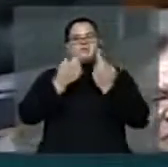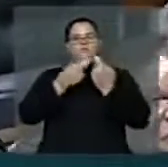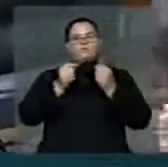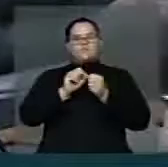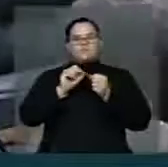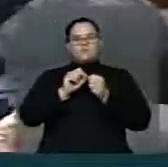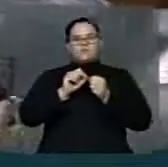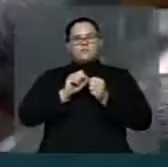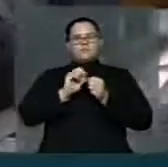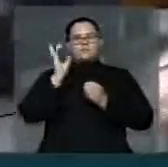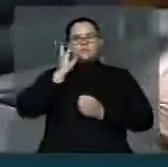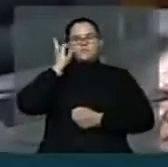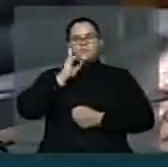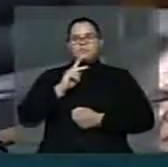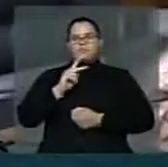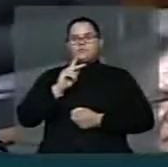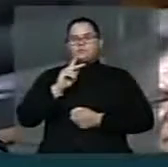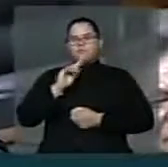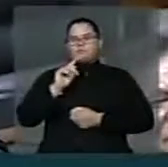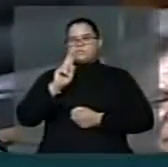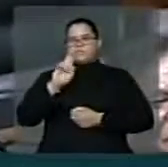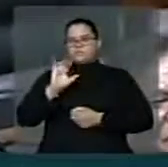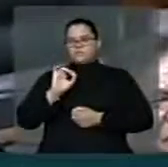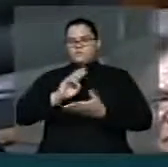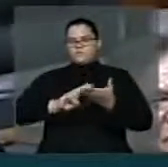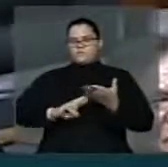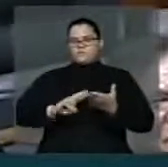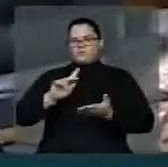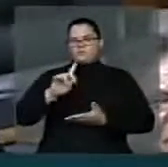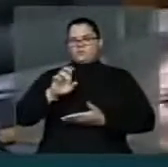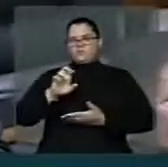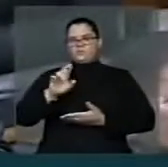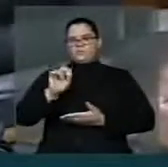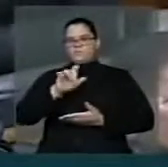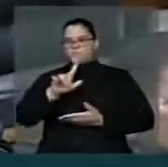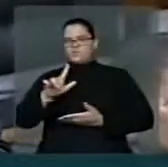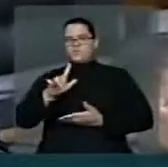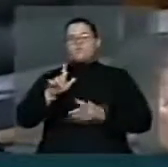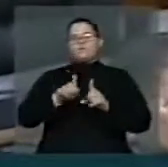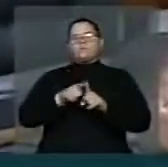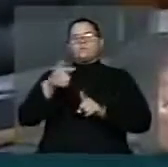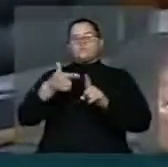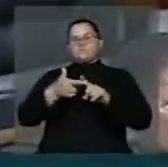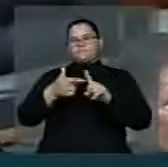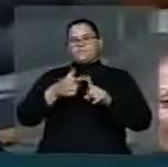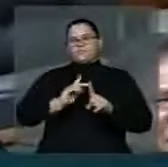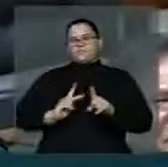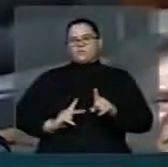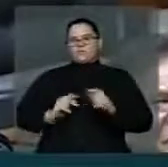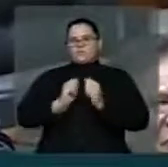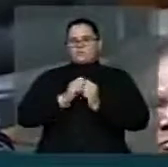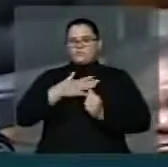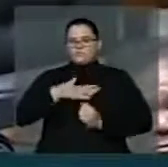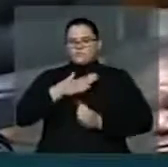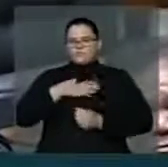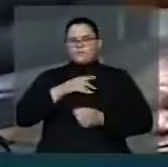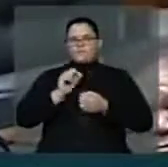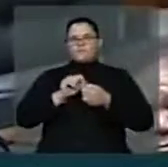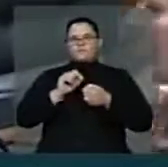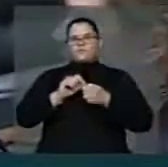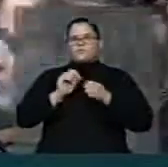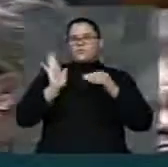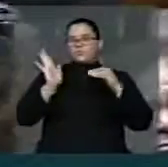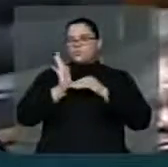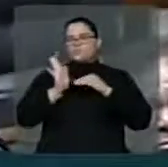deputado Paulo Teixeira, relator geral, deputado Miro Teixeira, vice-presidente e eu, ajustamos os últimos